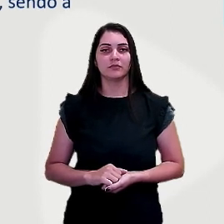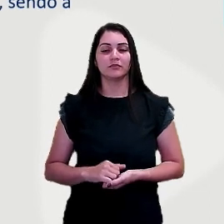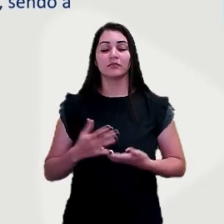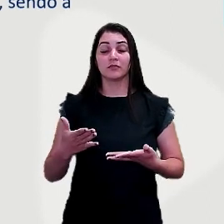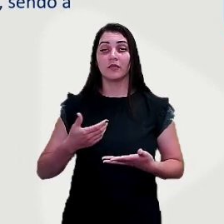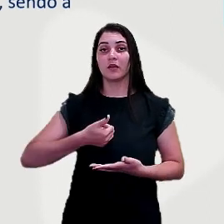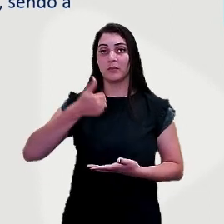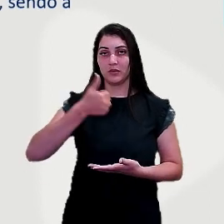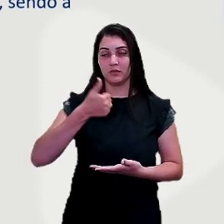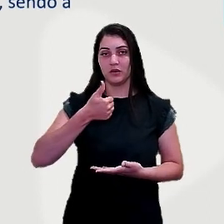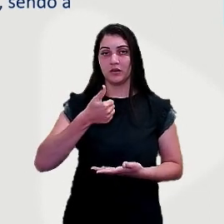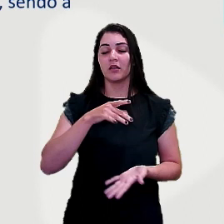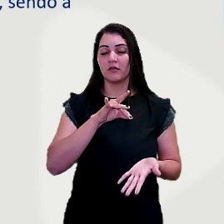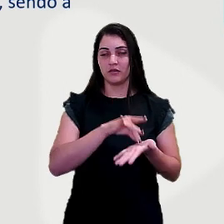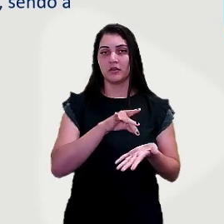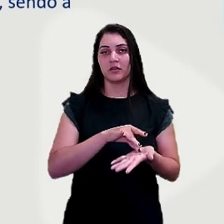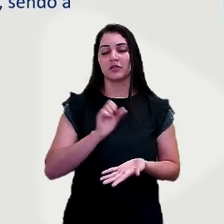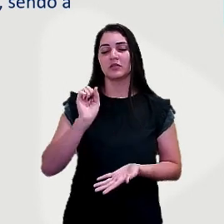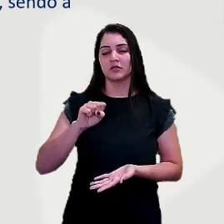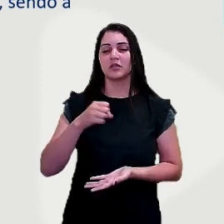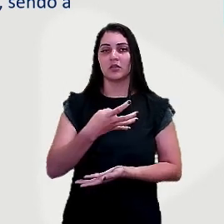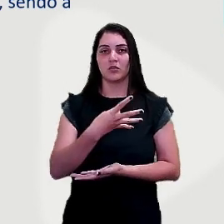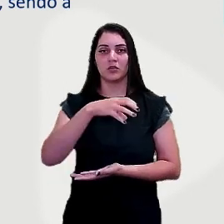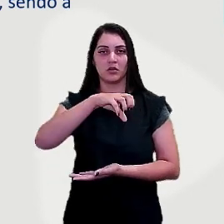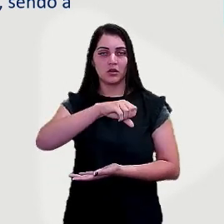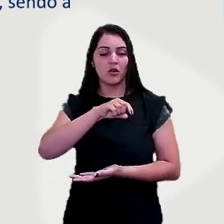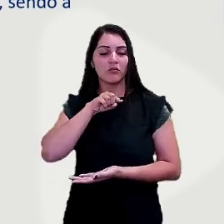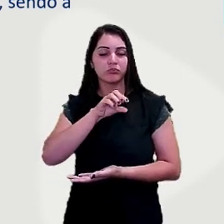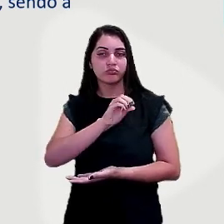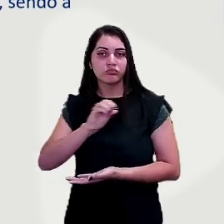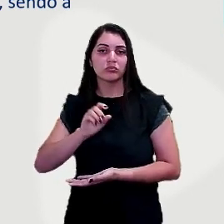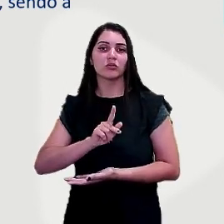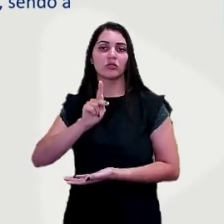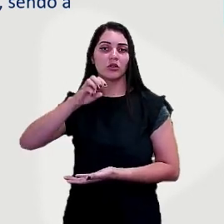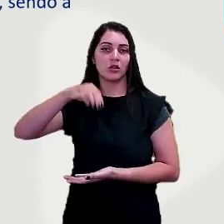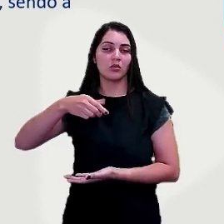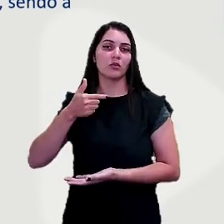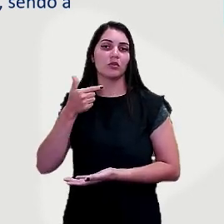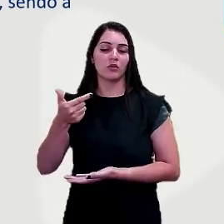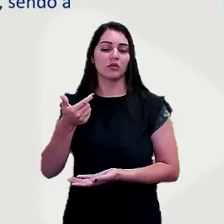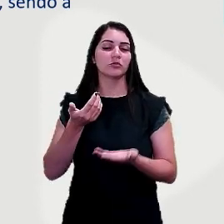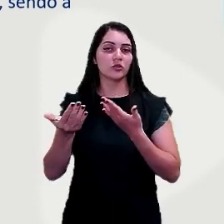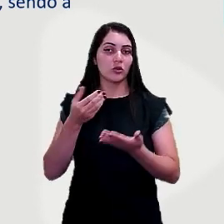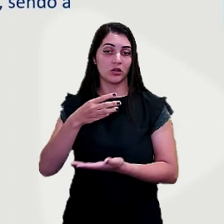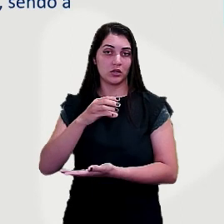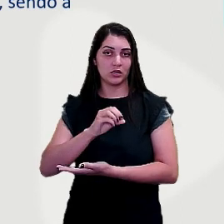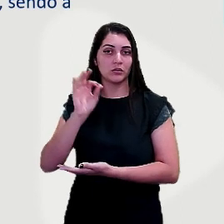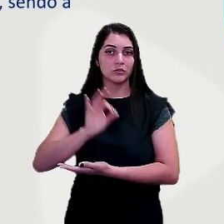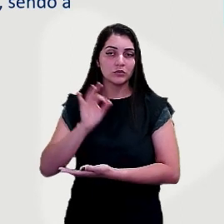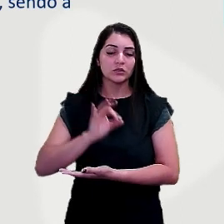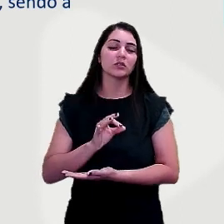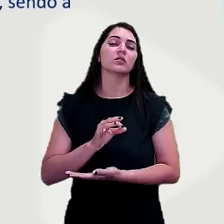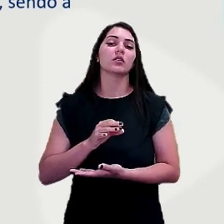Primeiro, é verdadeiro, sim, com 49 milhões de quilômetros quadrados e correspondendo a 30% da Terra